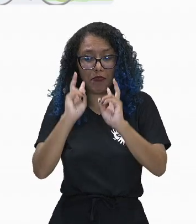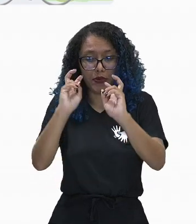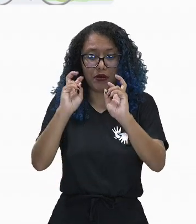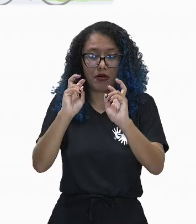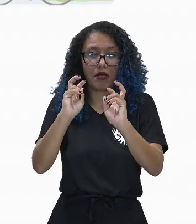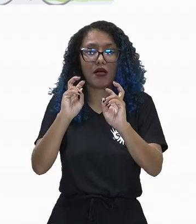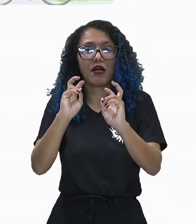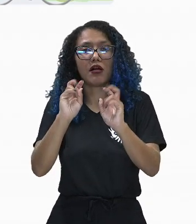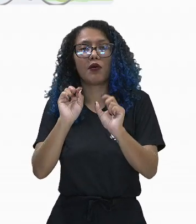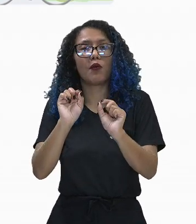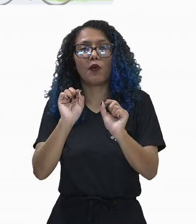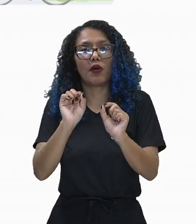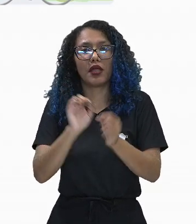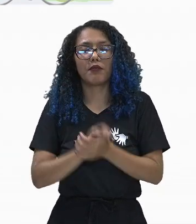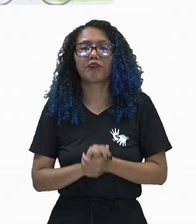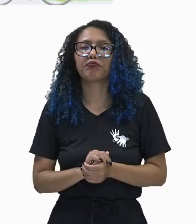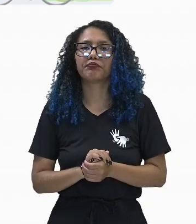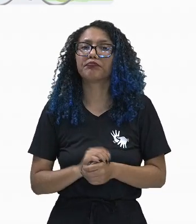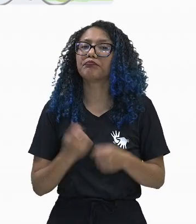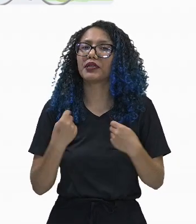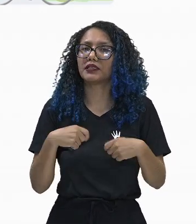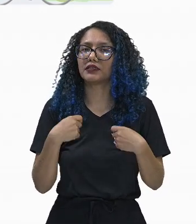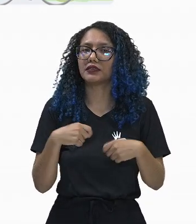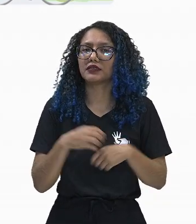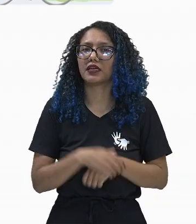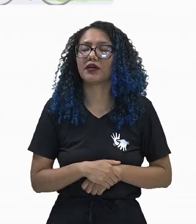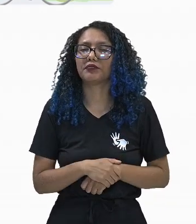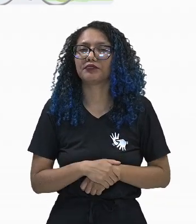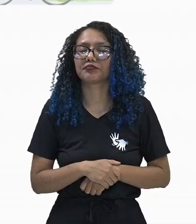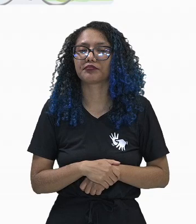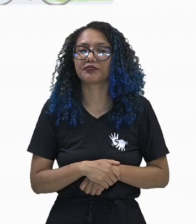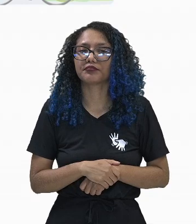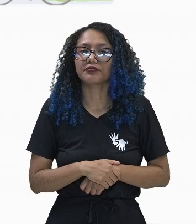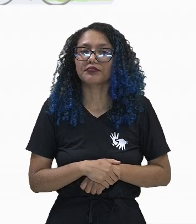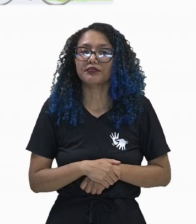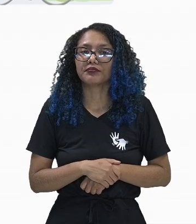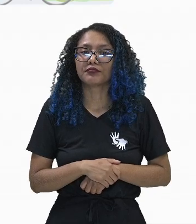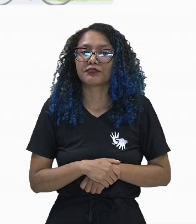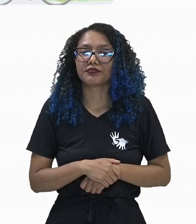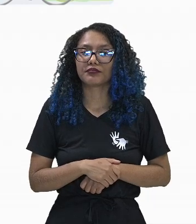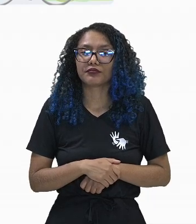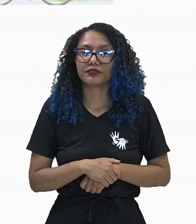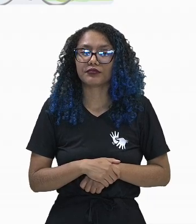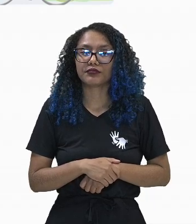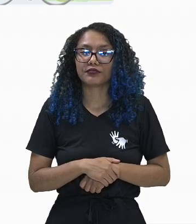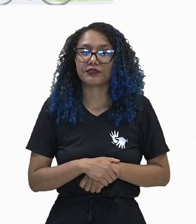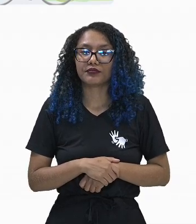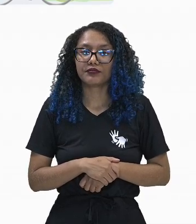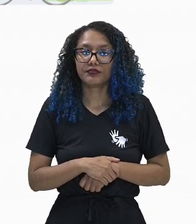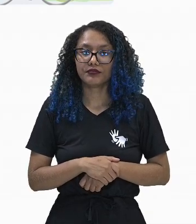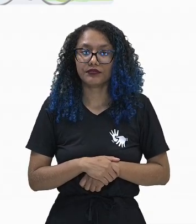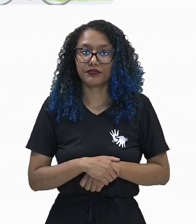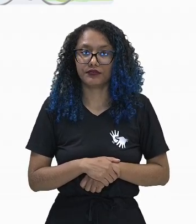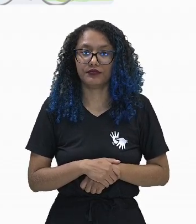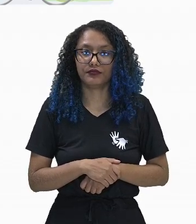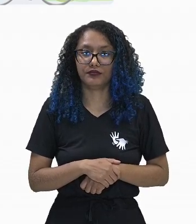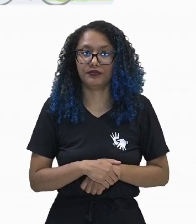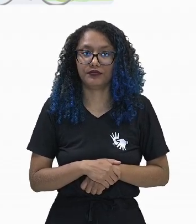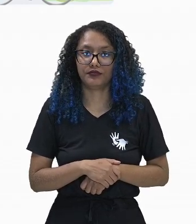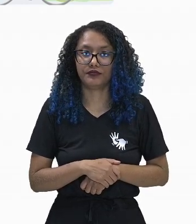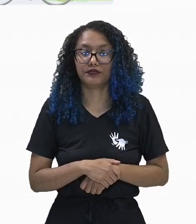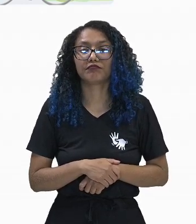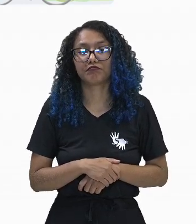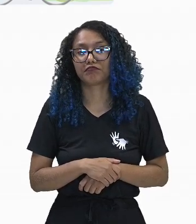líquido, praticar o hábito de procurar um